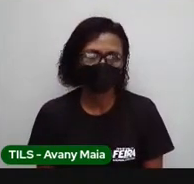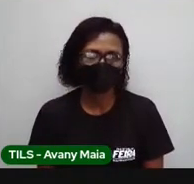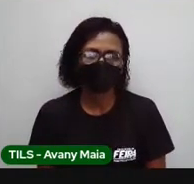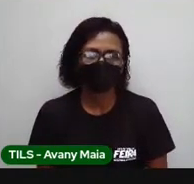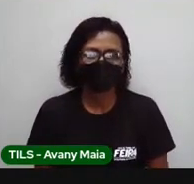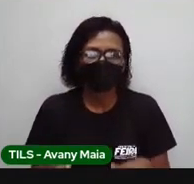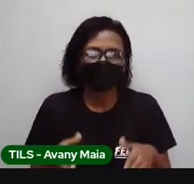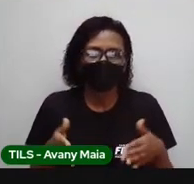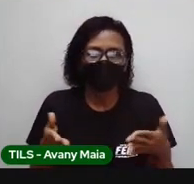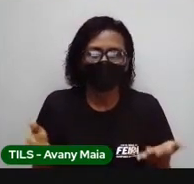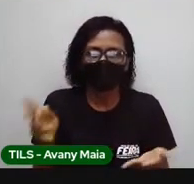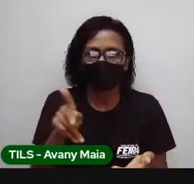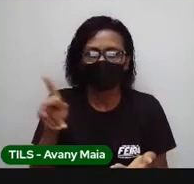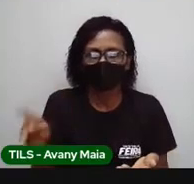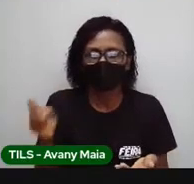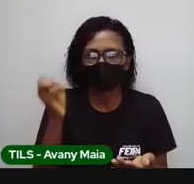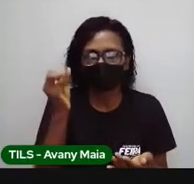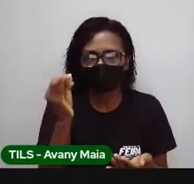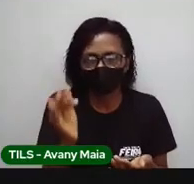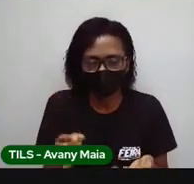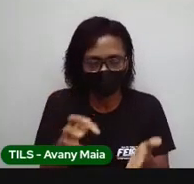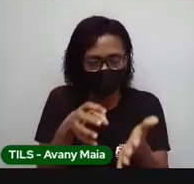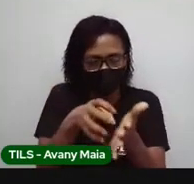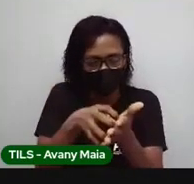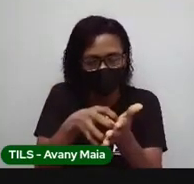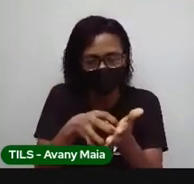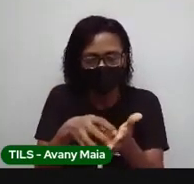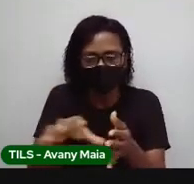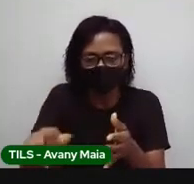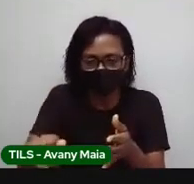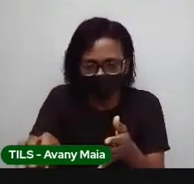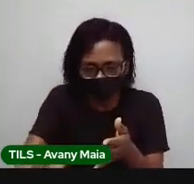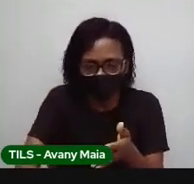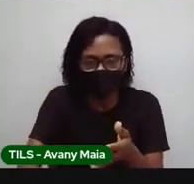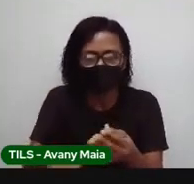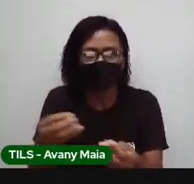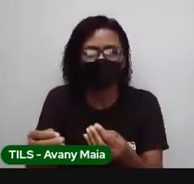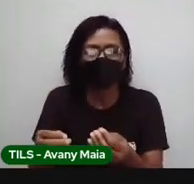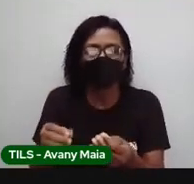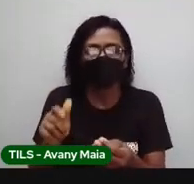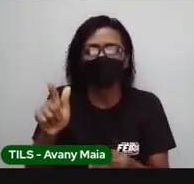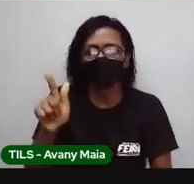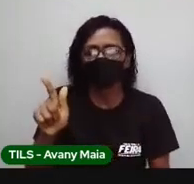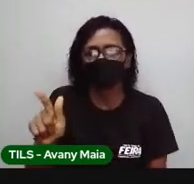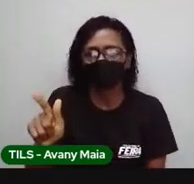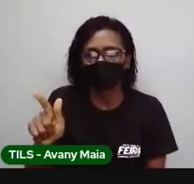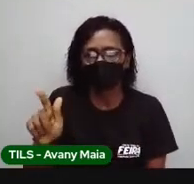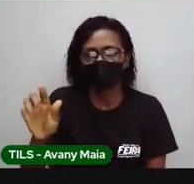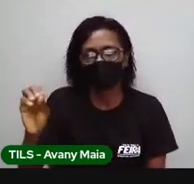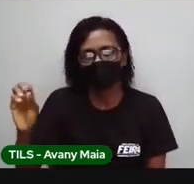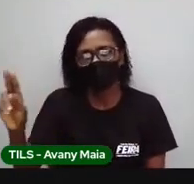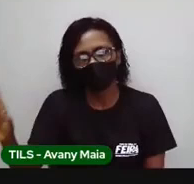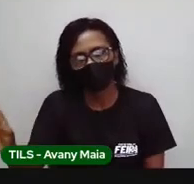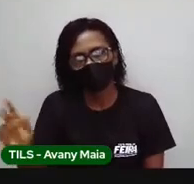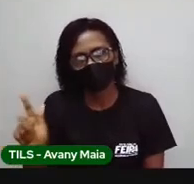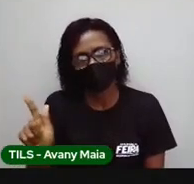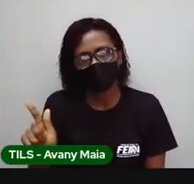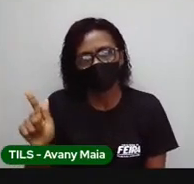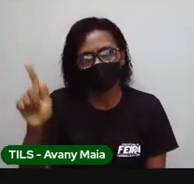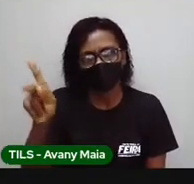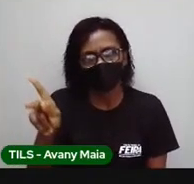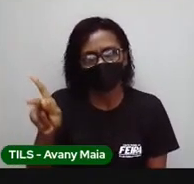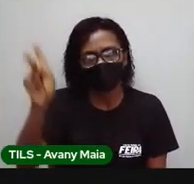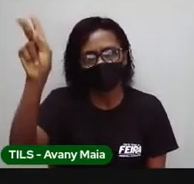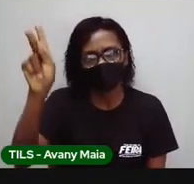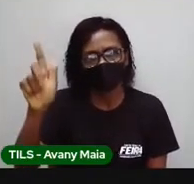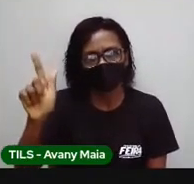Quando eu falo de massa, eu estou falando de grama e de quilograma, por exemplo. A gente vai no supermercado, né? E aí